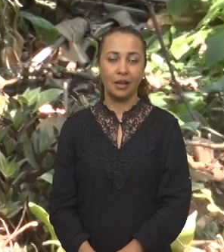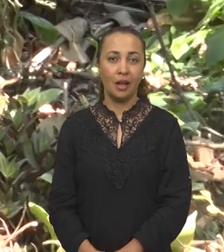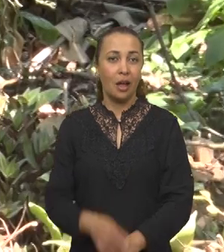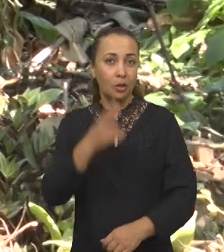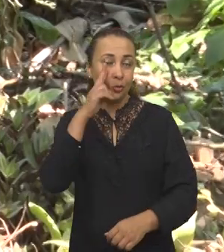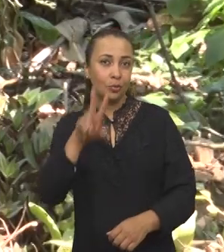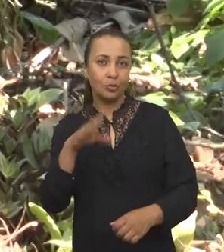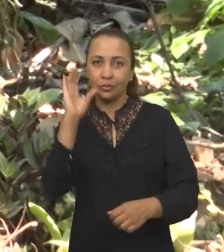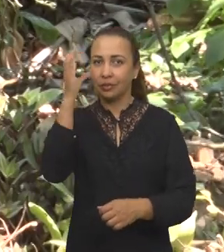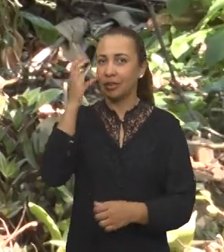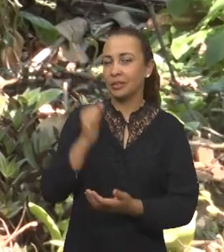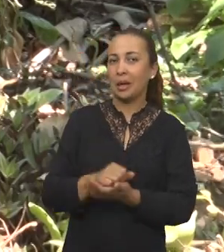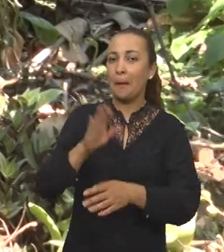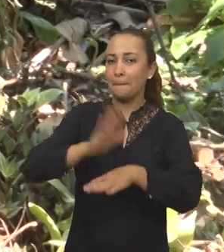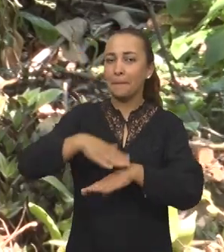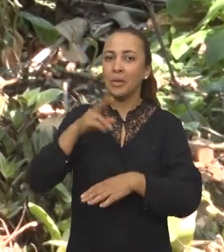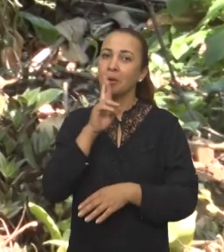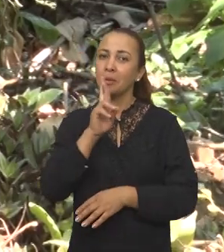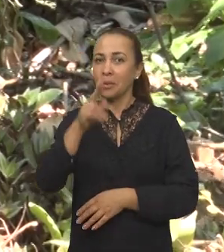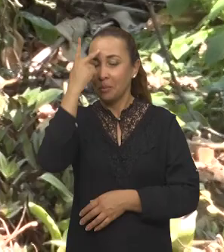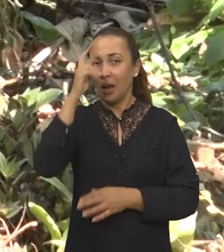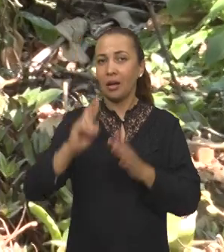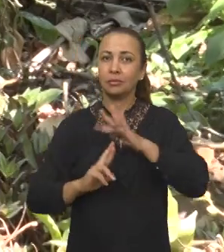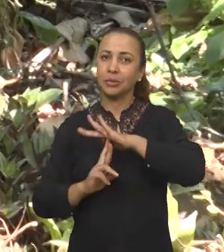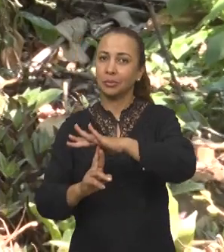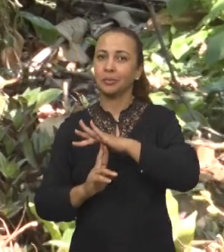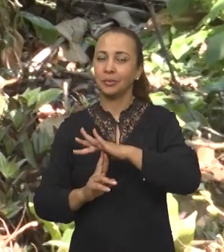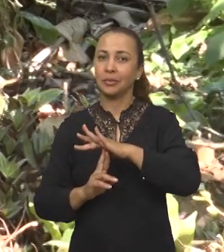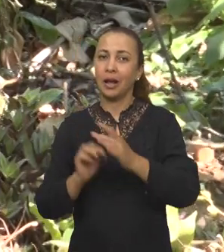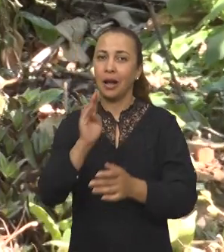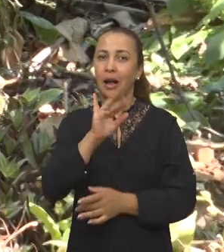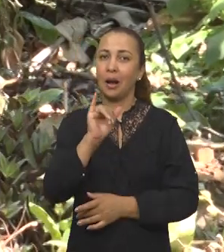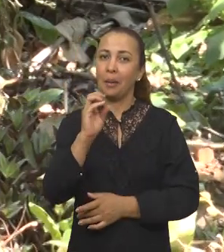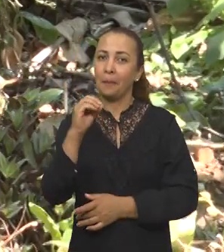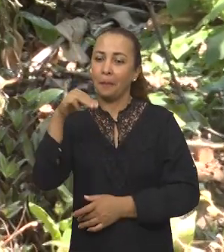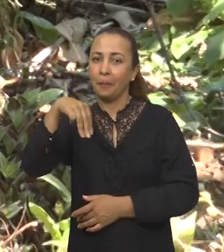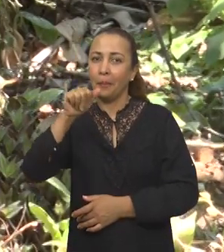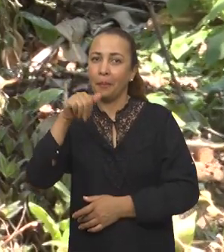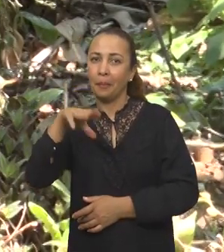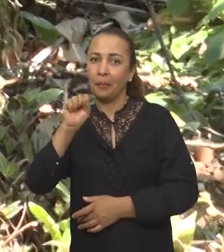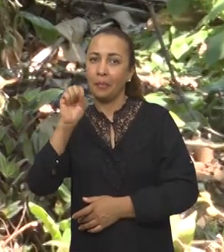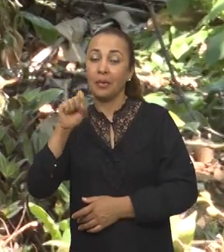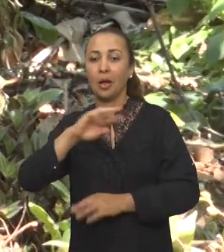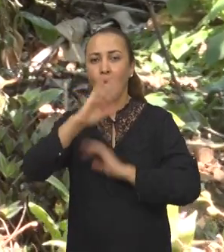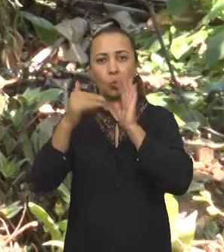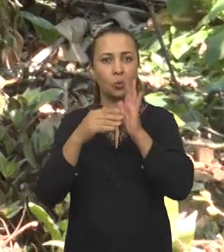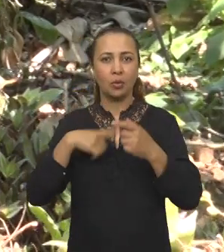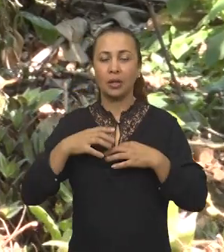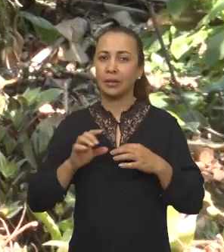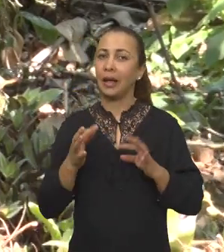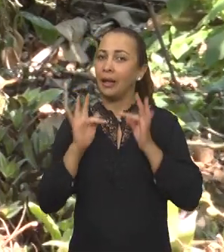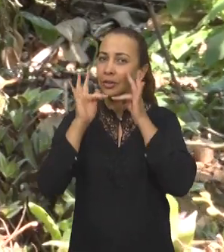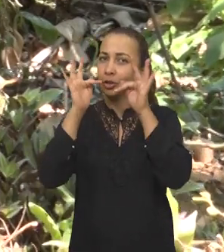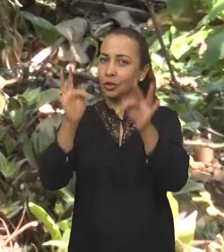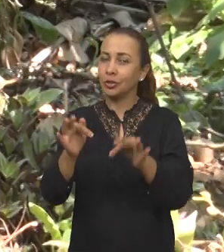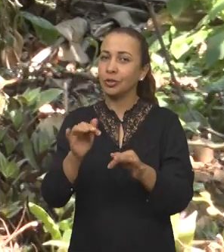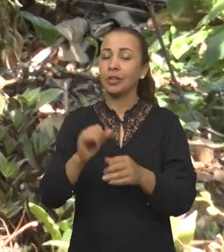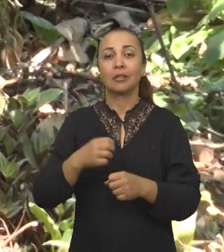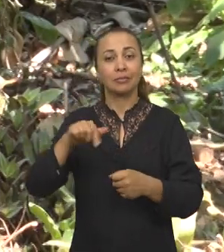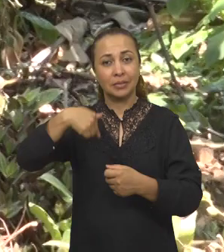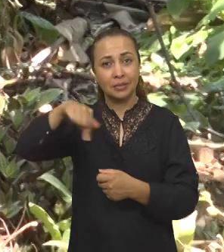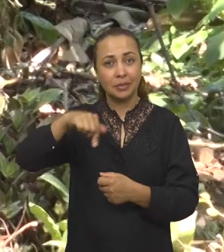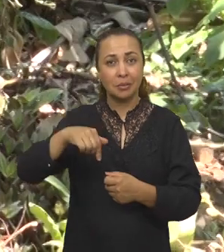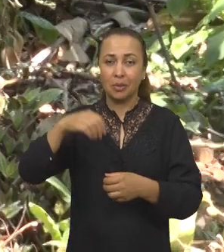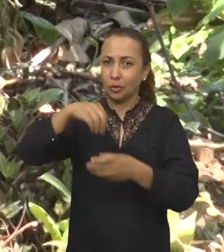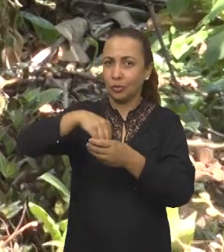E vem da ciência mais uma solução para o meio ambiente. A biomassa é todo material que contém a energia química em seu interior.